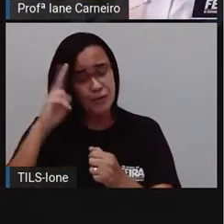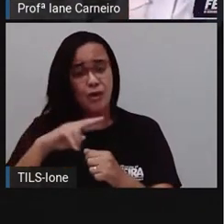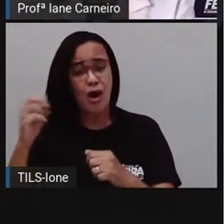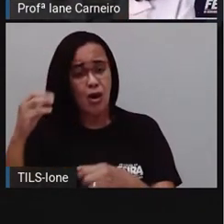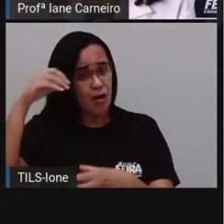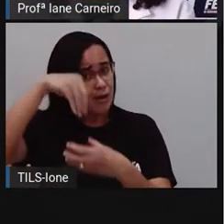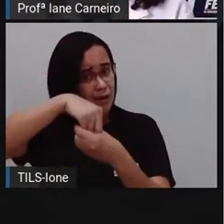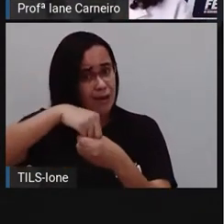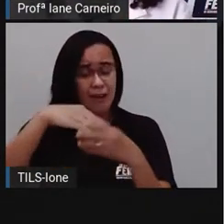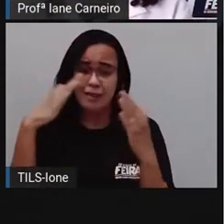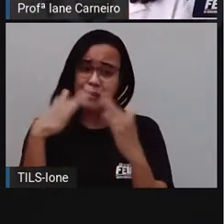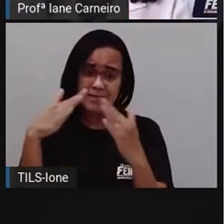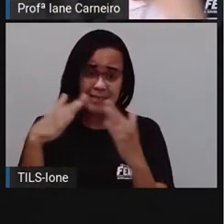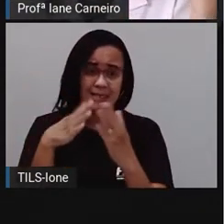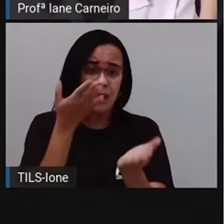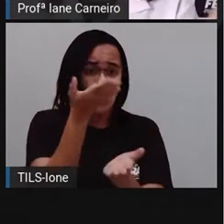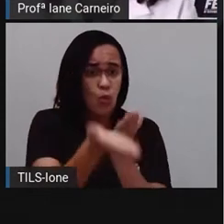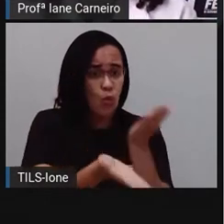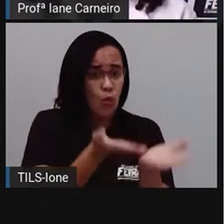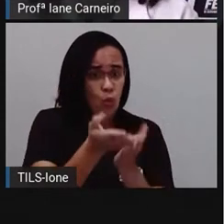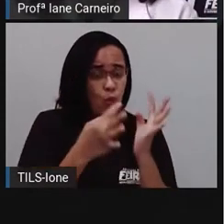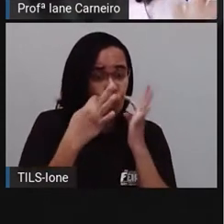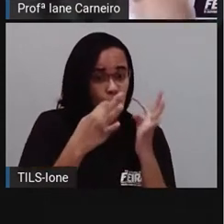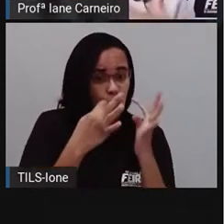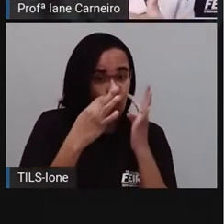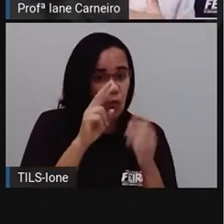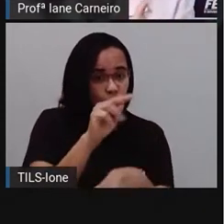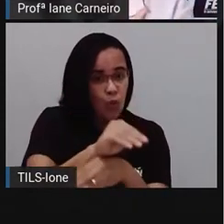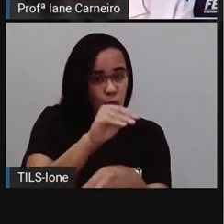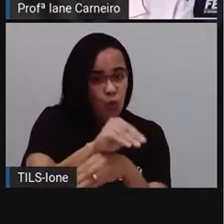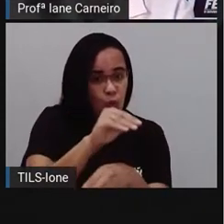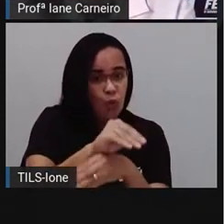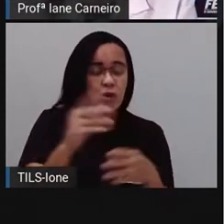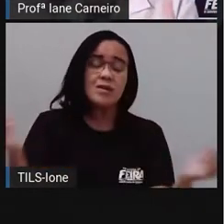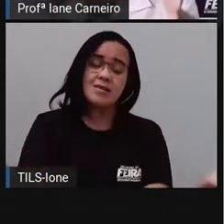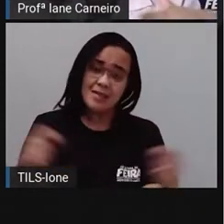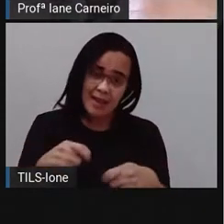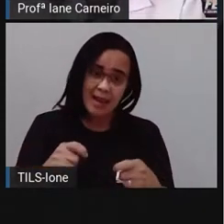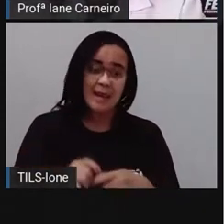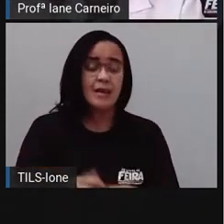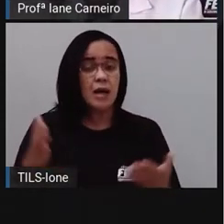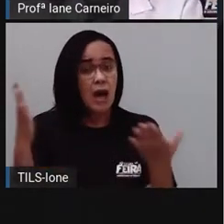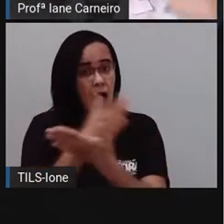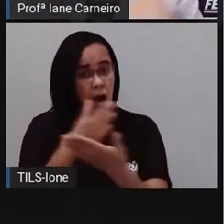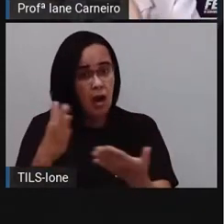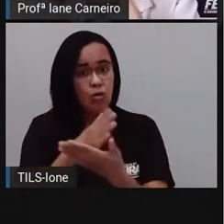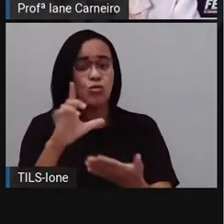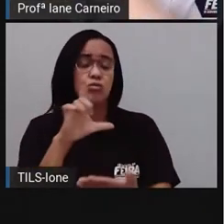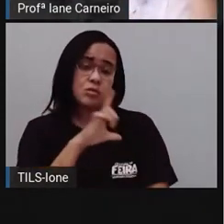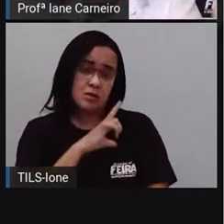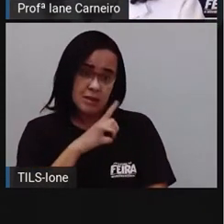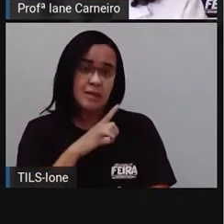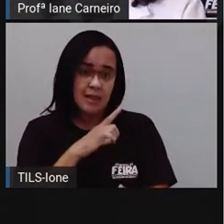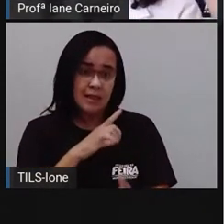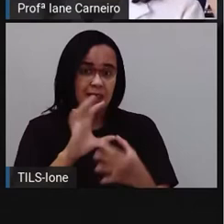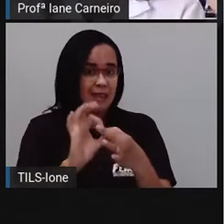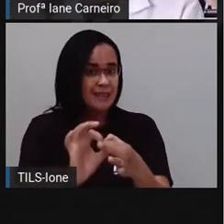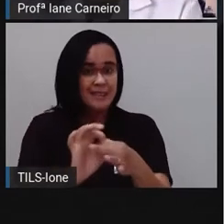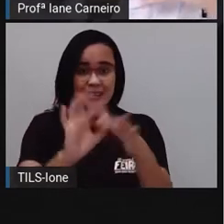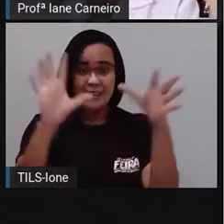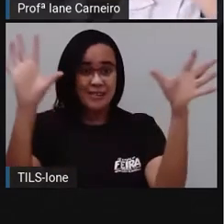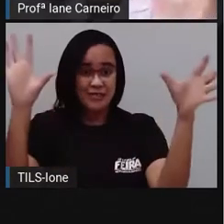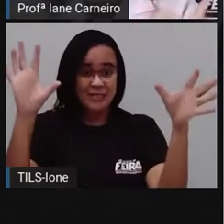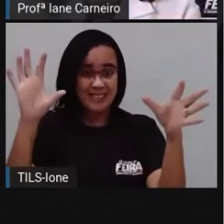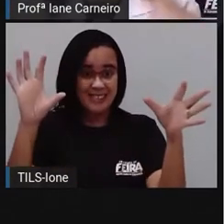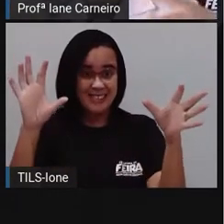sendo cuidados por nós, né? Tem outros animais também que são considerados domésticos, né? Eles não são criados, vivem soltos na natureza.